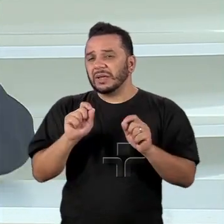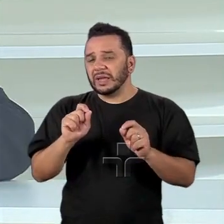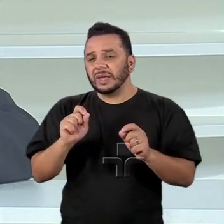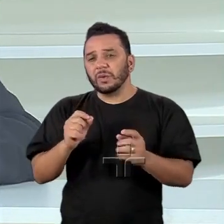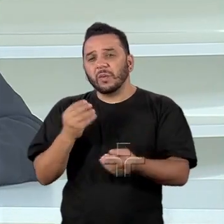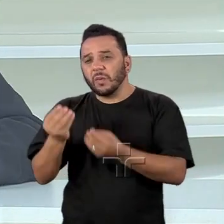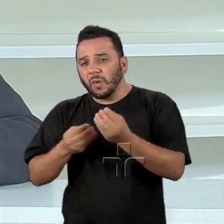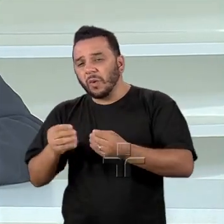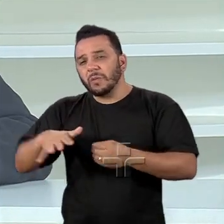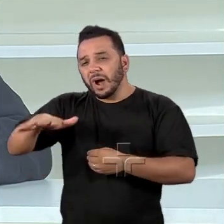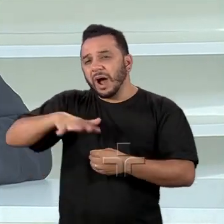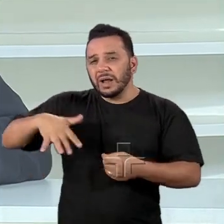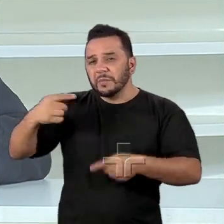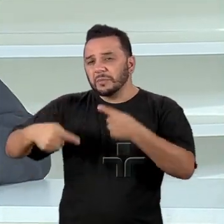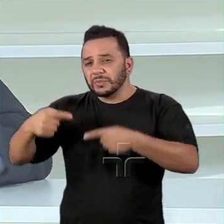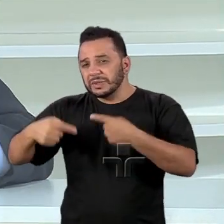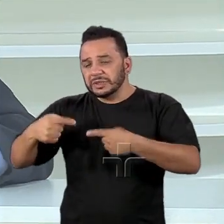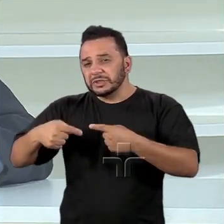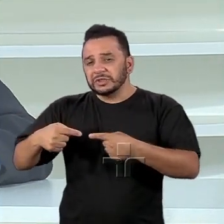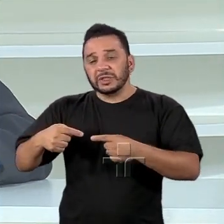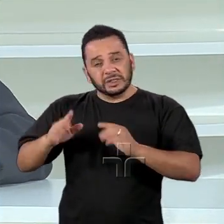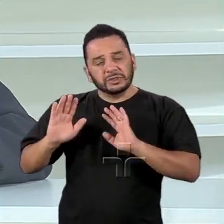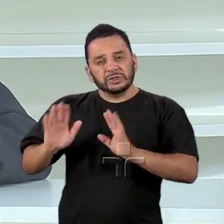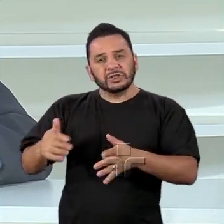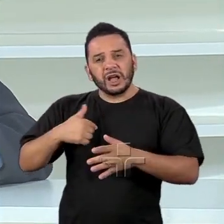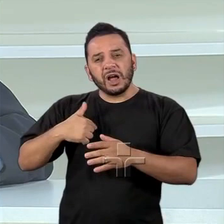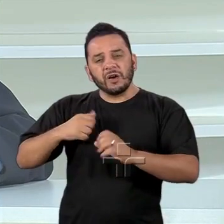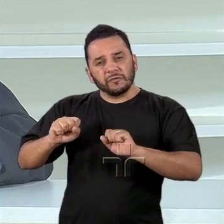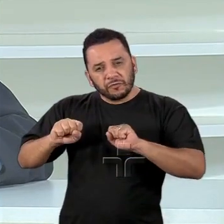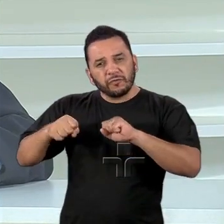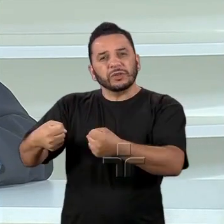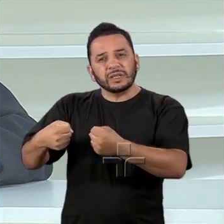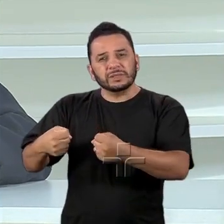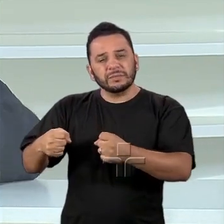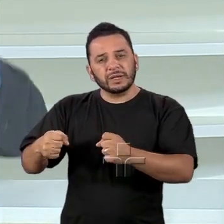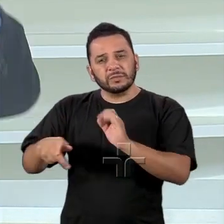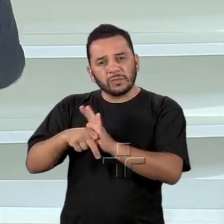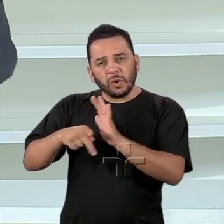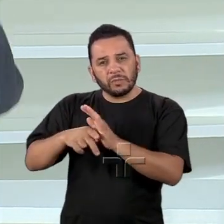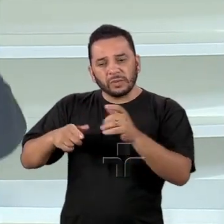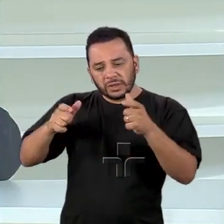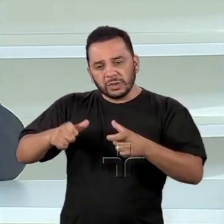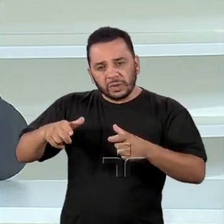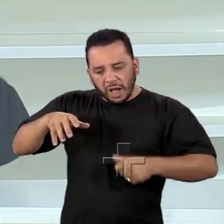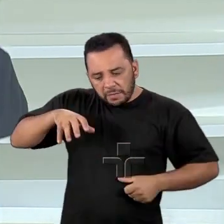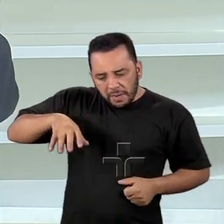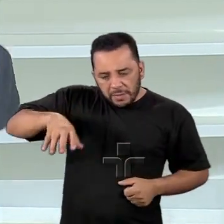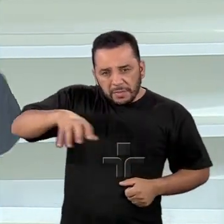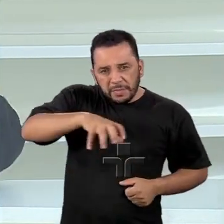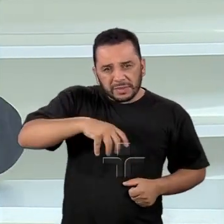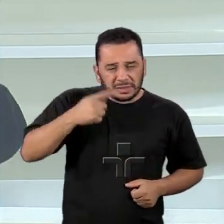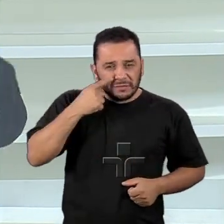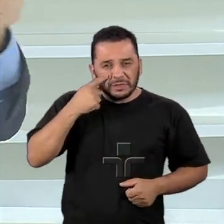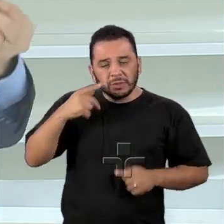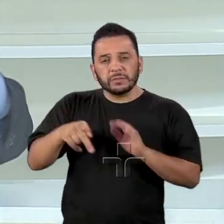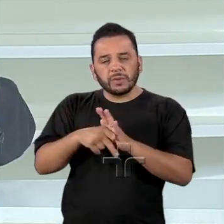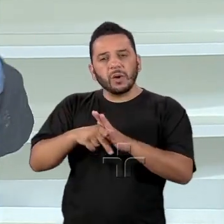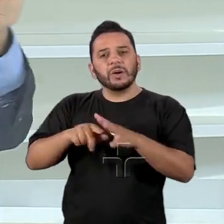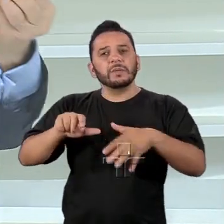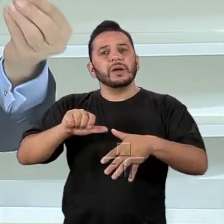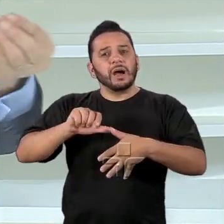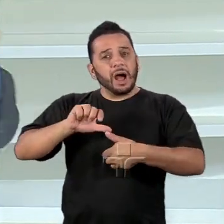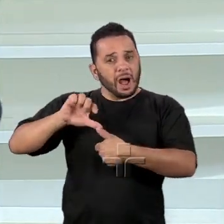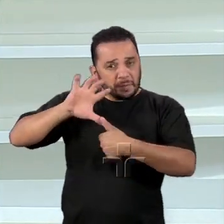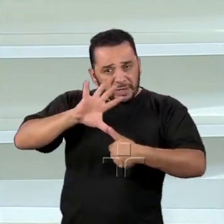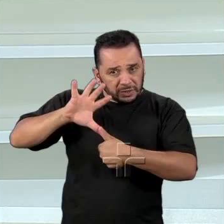dos aspectos da nova geopolítica é o fortalecimento do regionalismo. Nós vimos agora na América do Norte, na Europa, na Ásia,